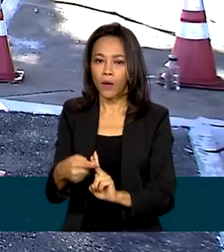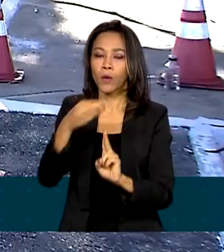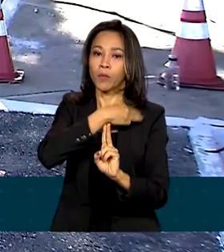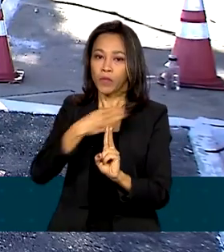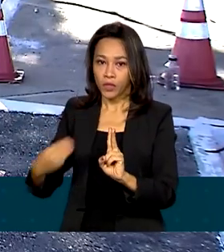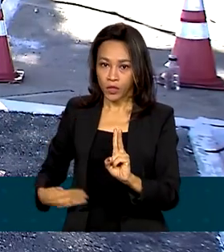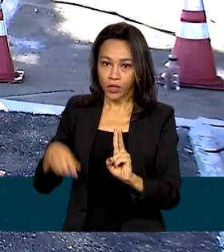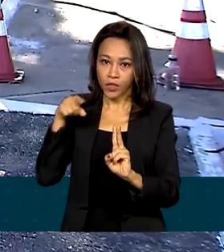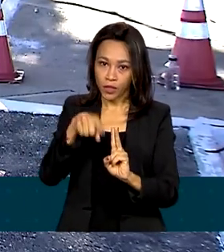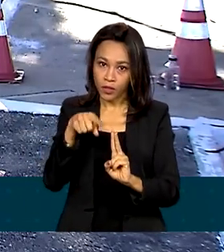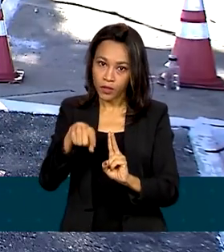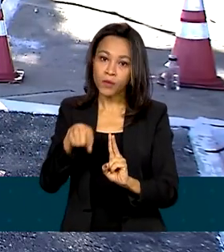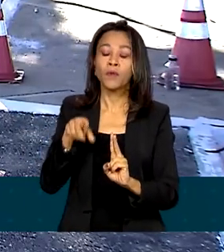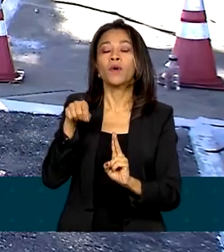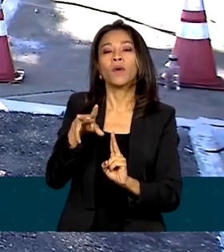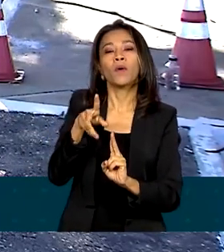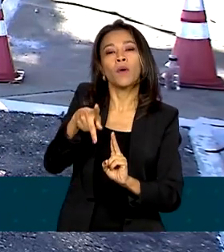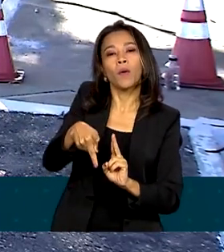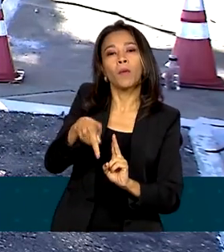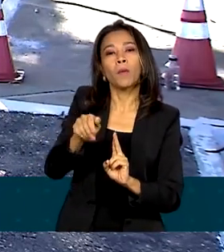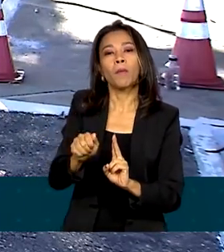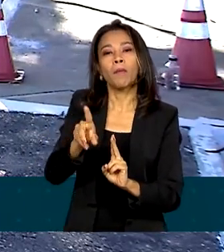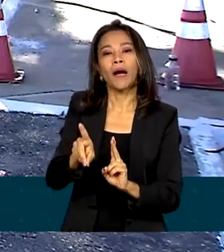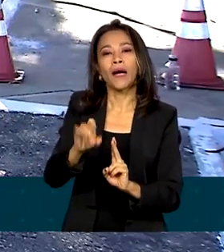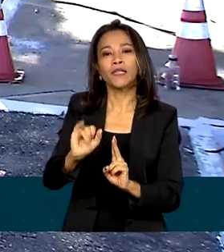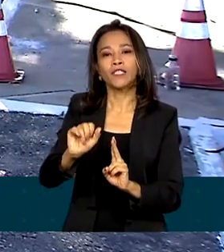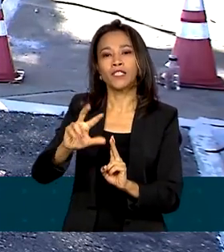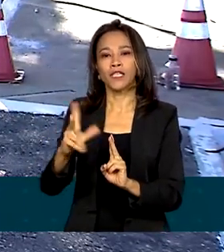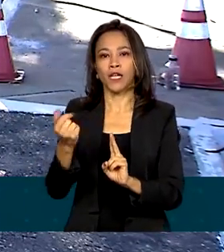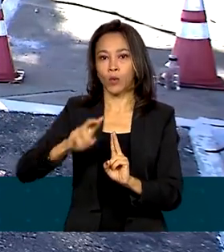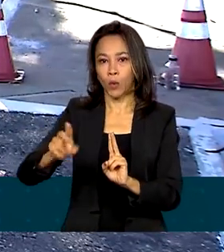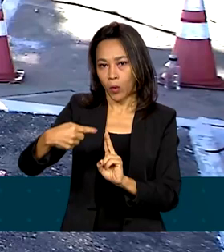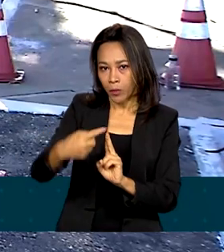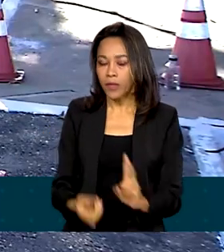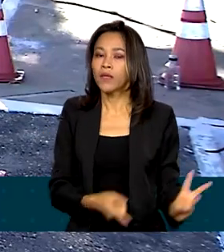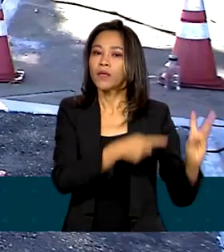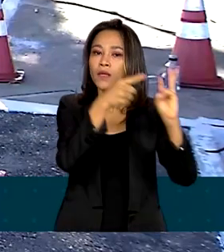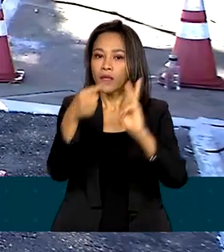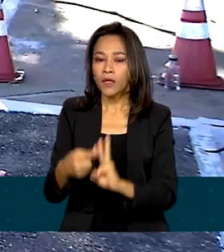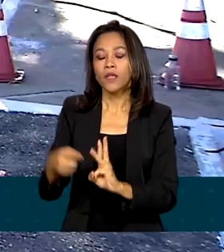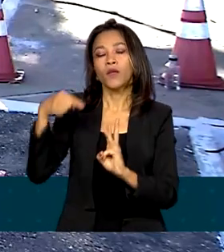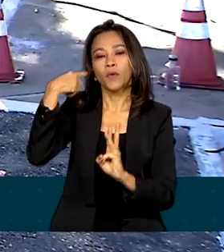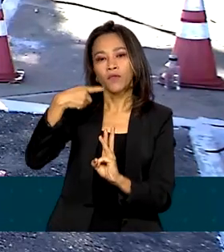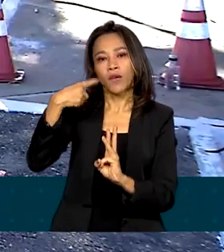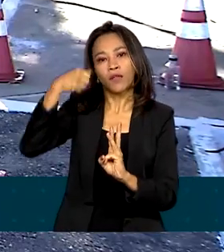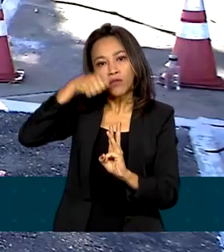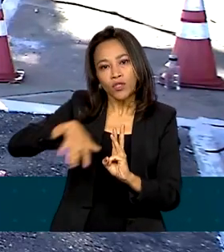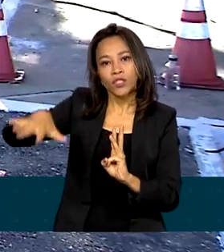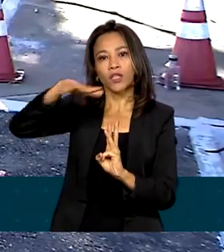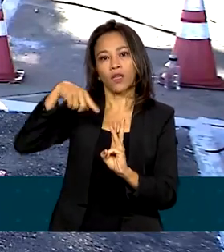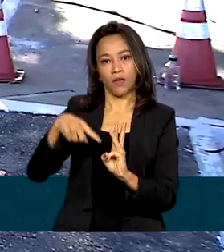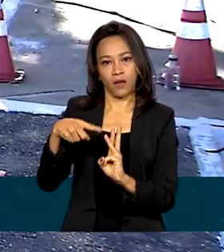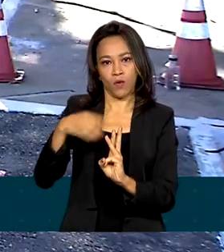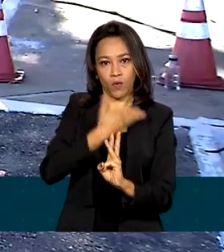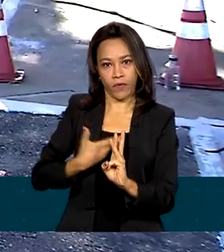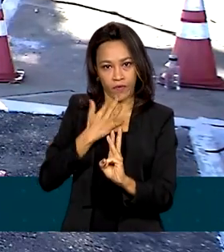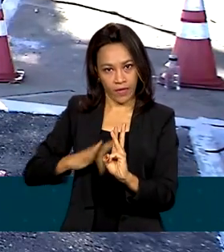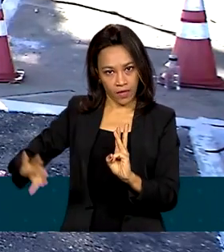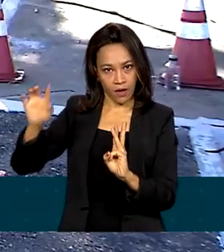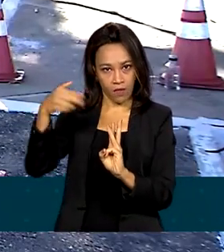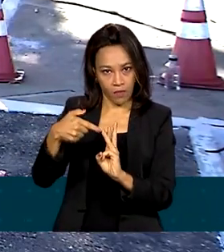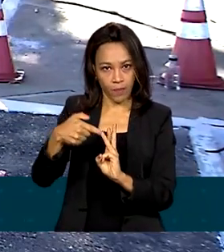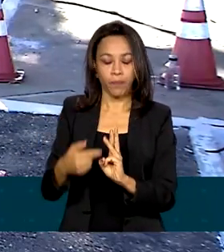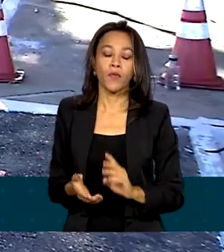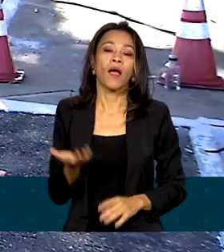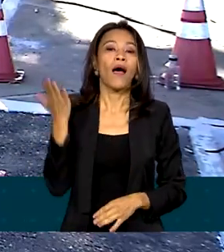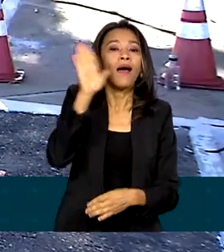Institucionais, Alexandre Padilha, e também com o advogado-geral da União, Jorge Messias. À tarde, o único compromisso oficial